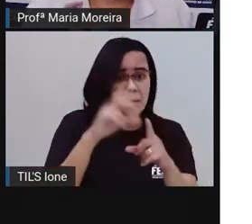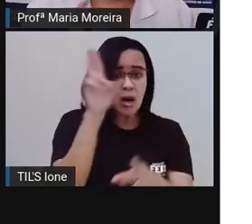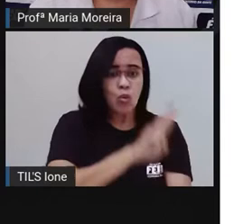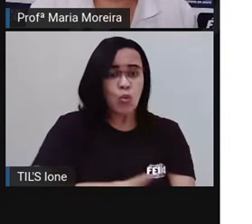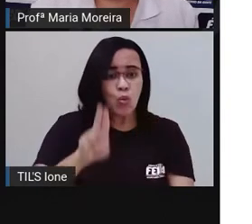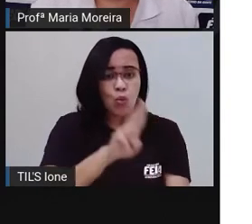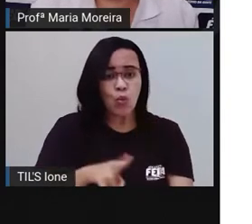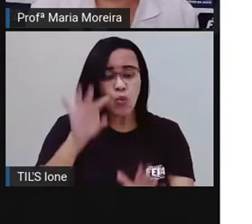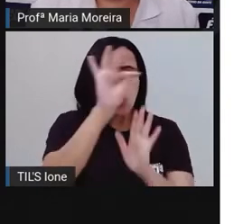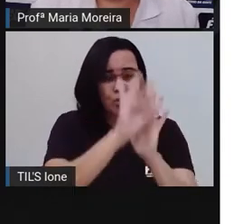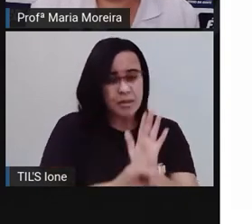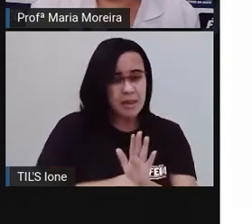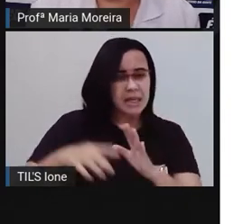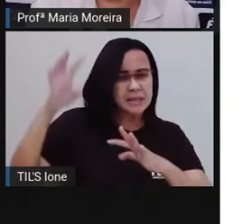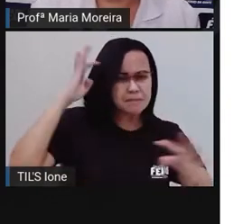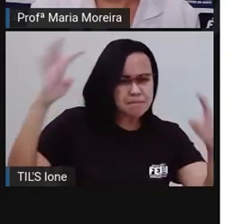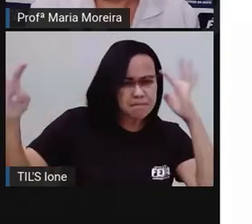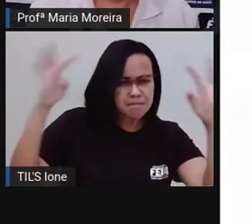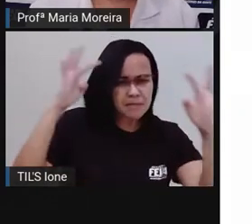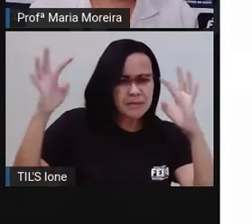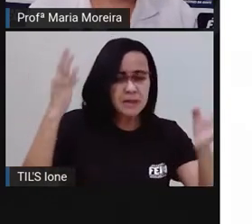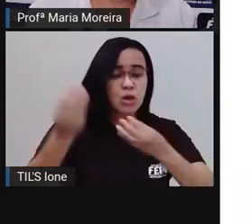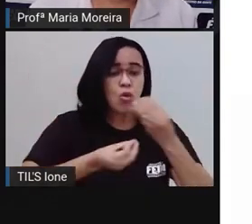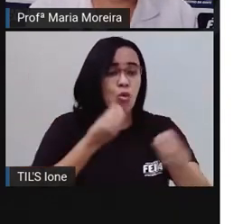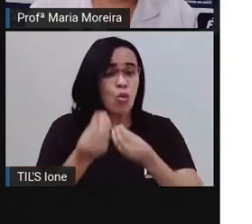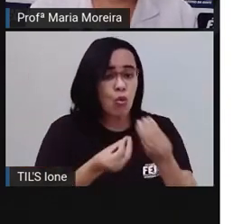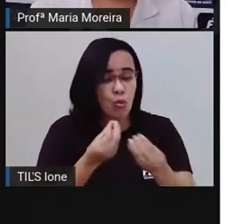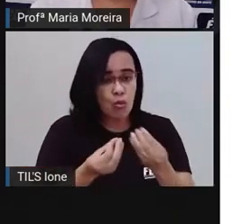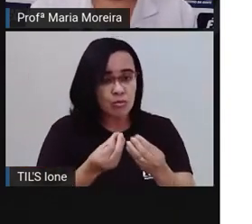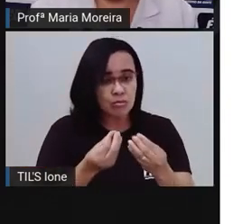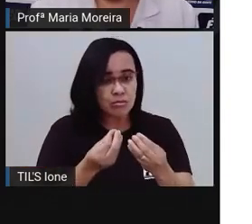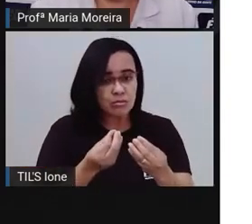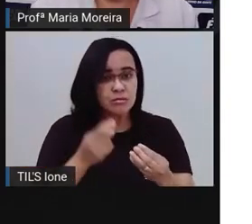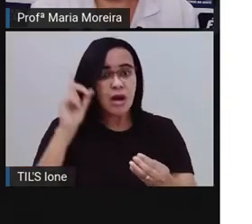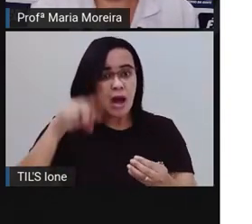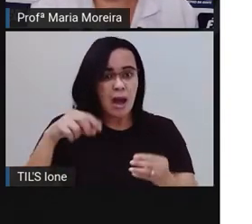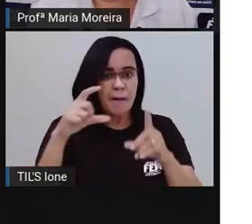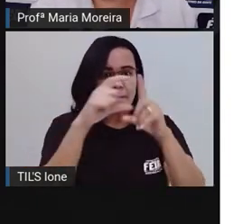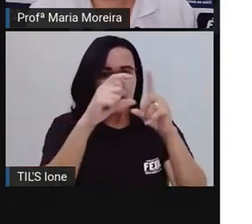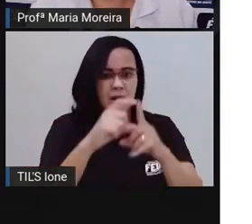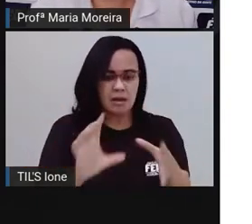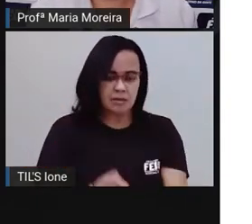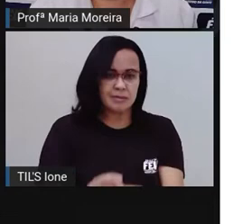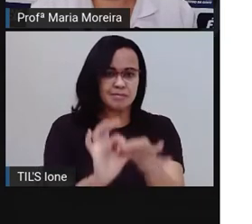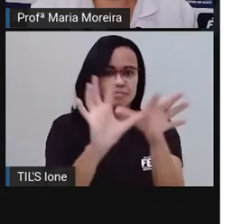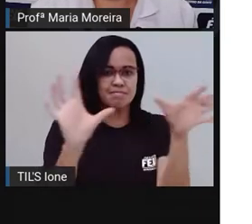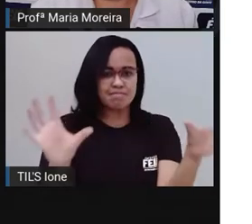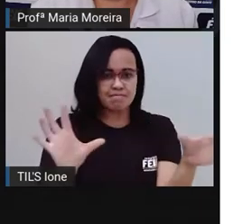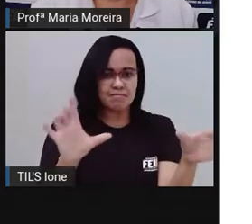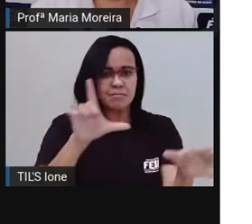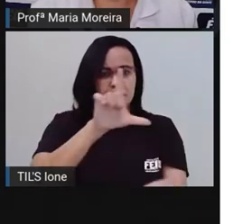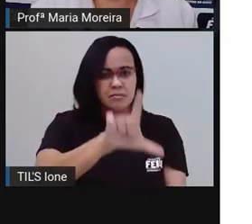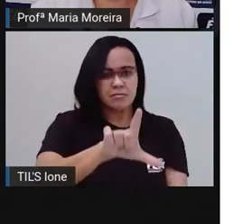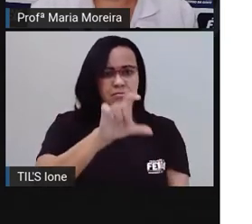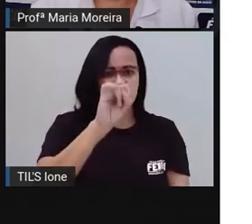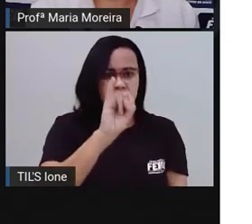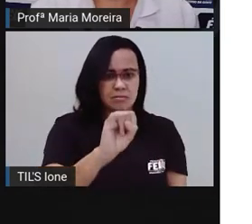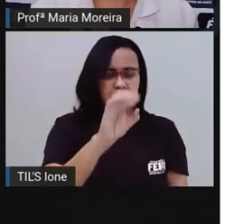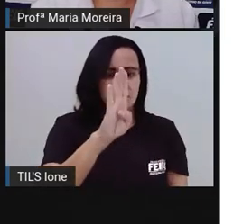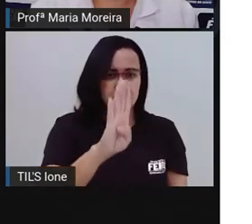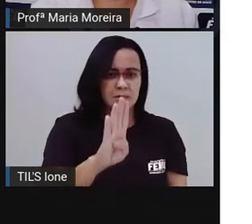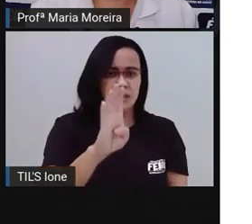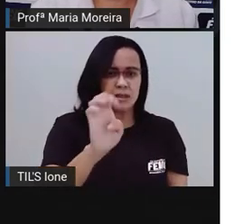texto que faz a gente refletir bastante. Essa palavra é liberdade. Então, o que Jeremim tinha lá na África era o quê?